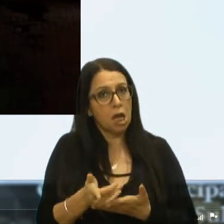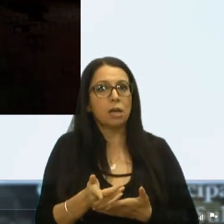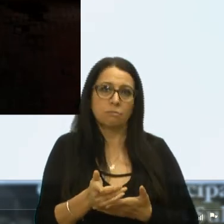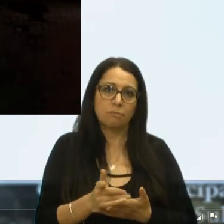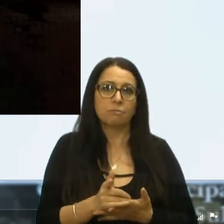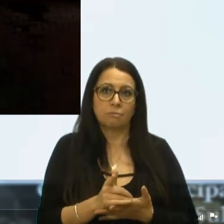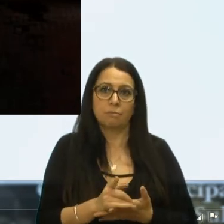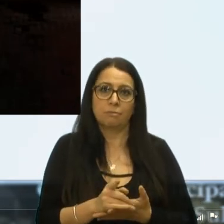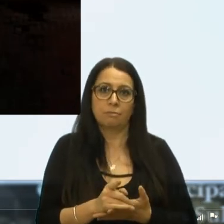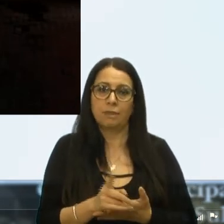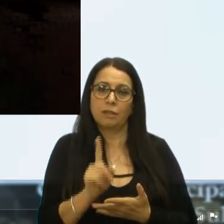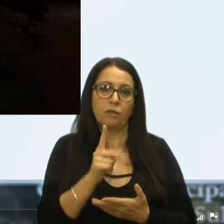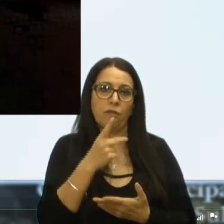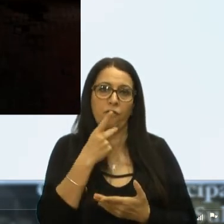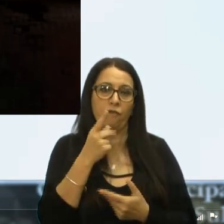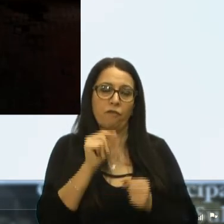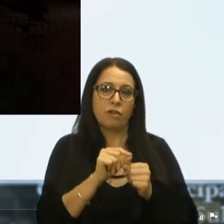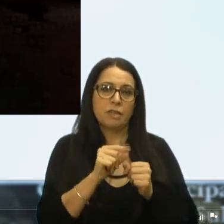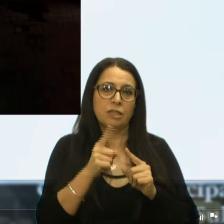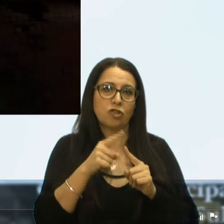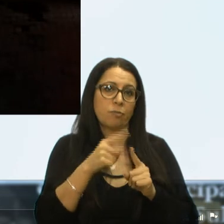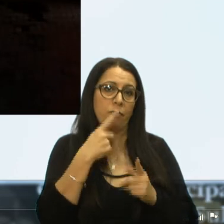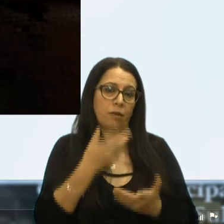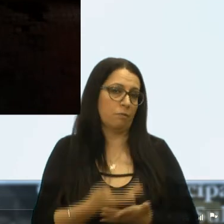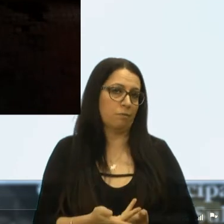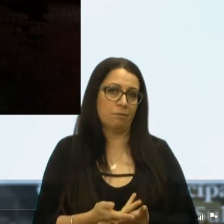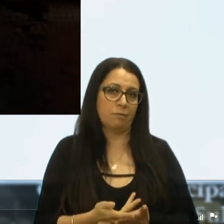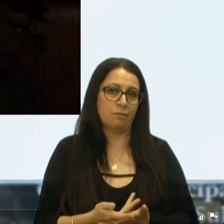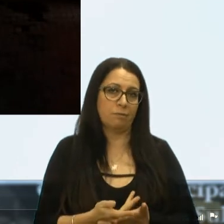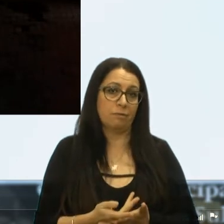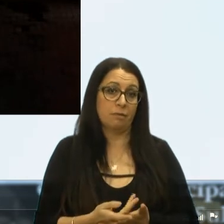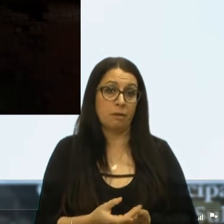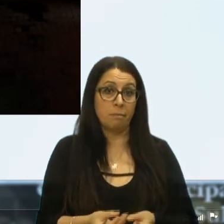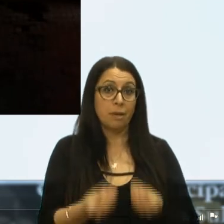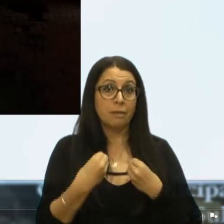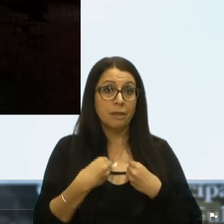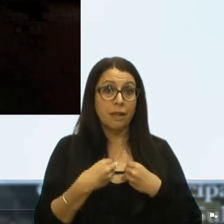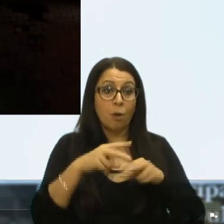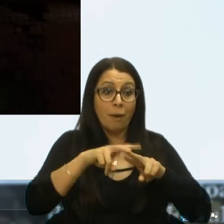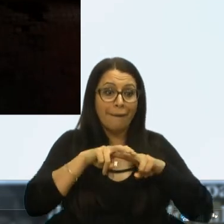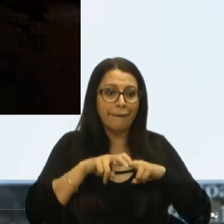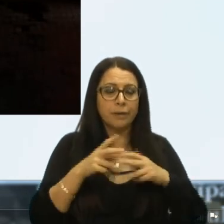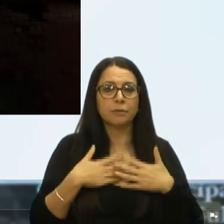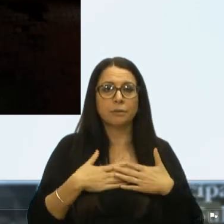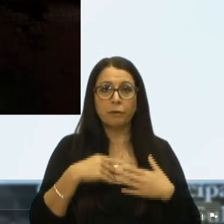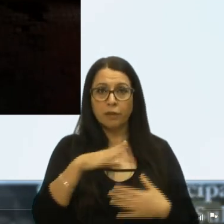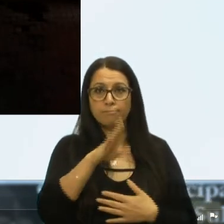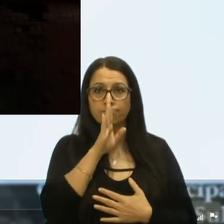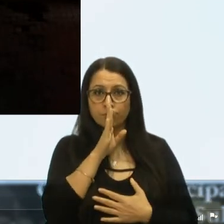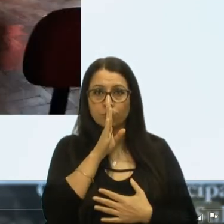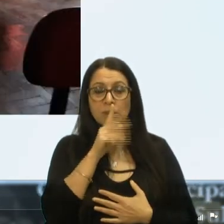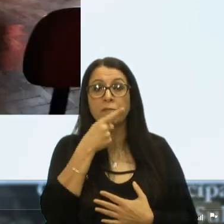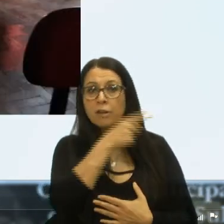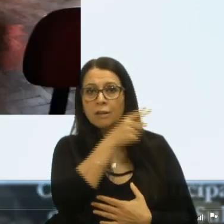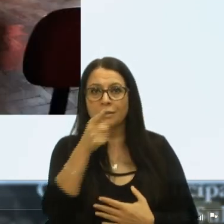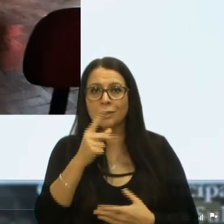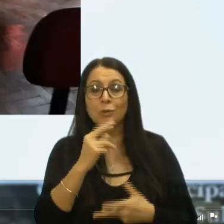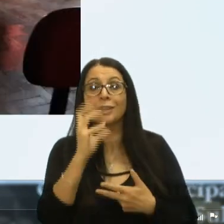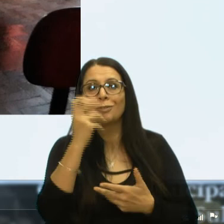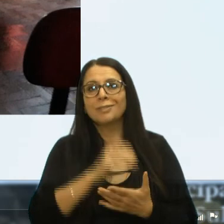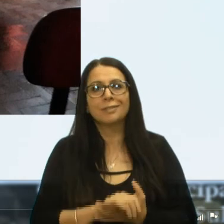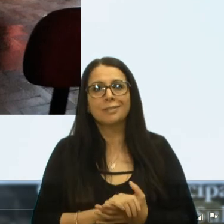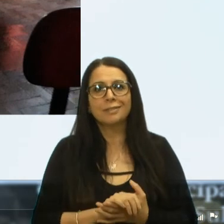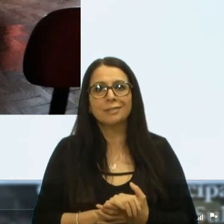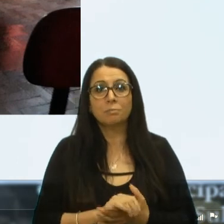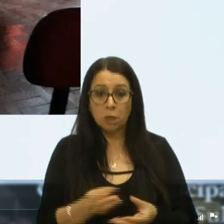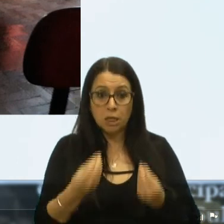não faria esse tipo de fala. Me deu motivo para eu ficar quieto diante dessa situação. Me deu